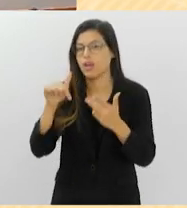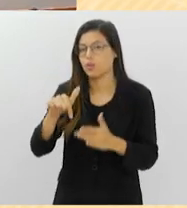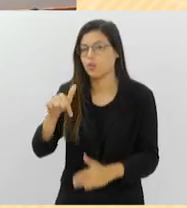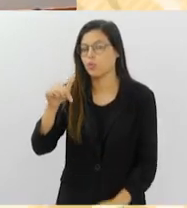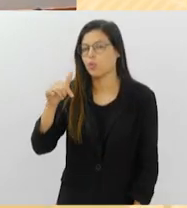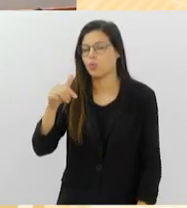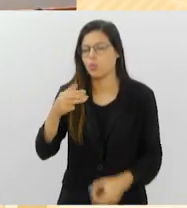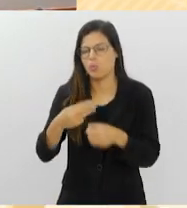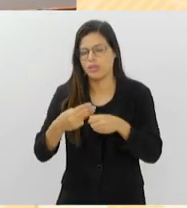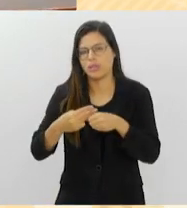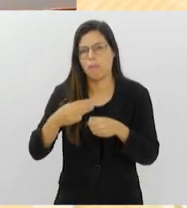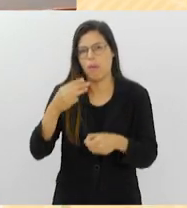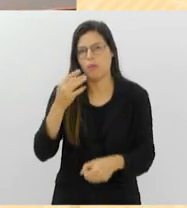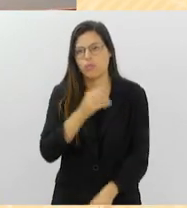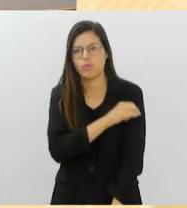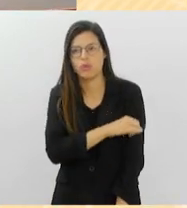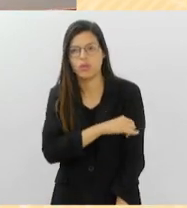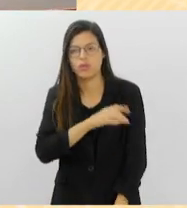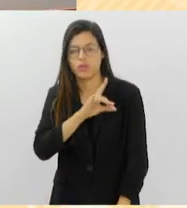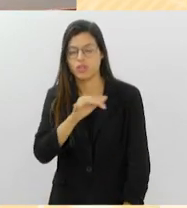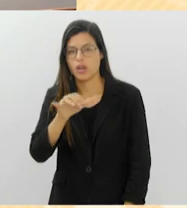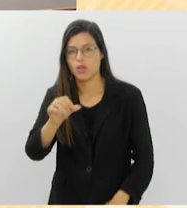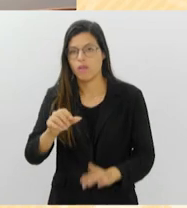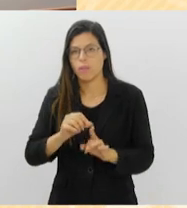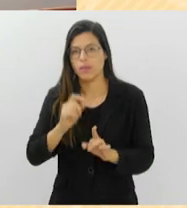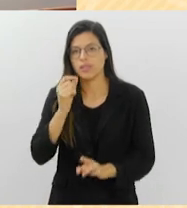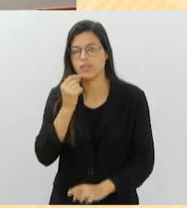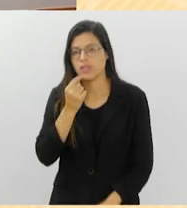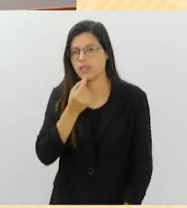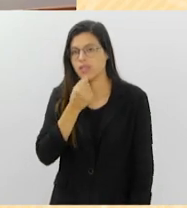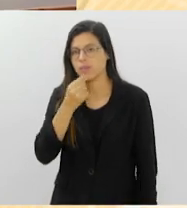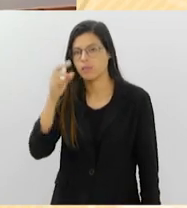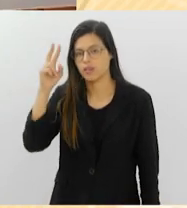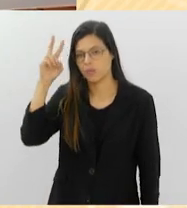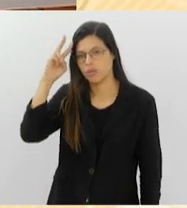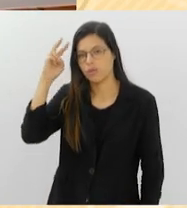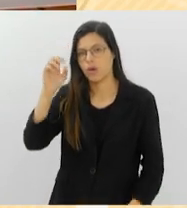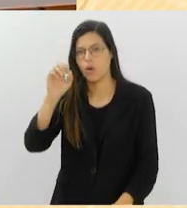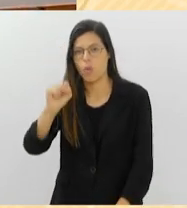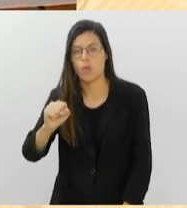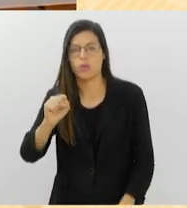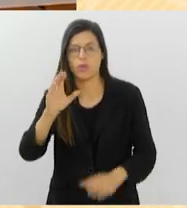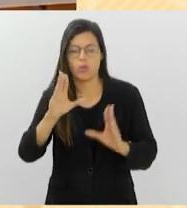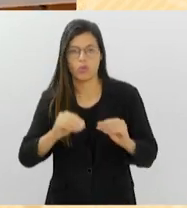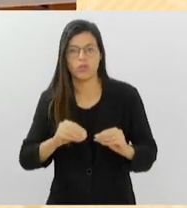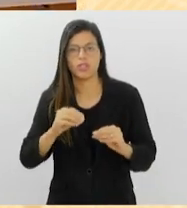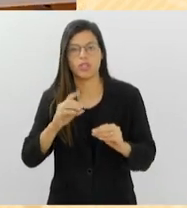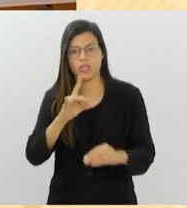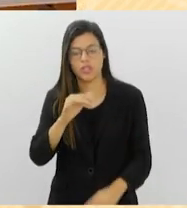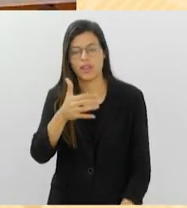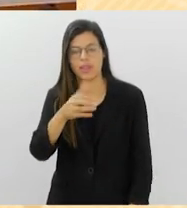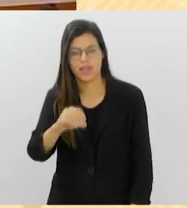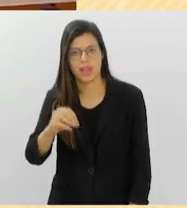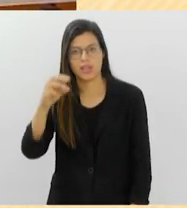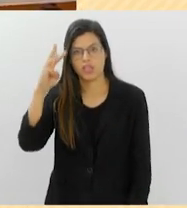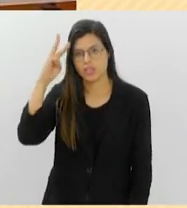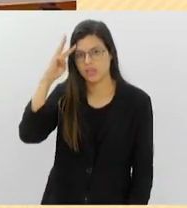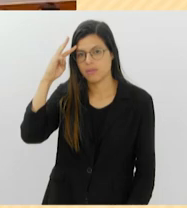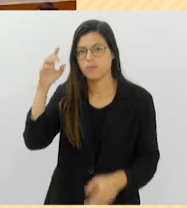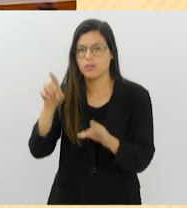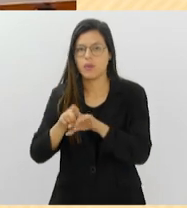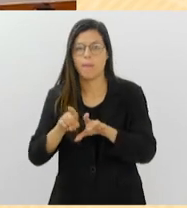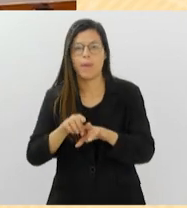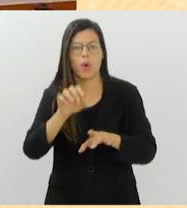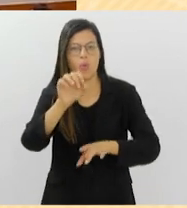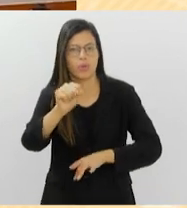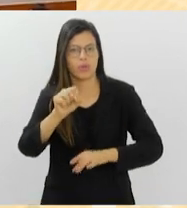Janeiro, no dia 9 de setembro, segunda-feira, às 8 horas da noite. E no dia 10 de setembro, terça-feira, também às 8